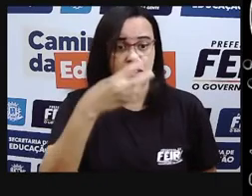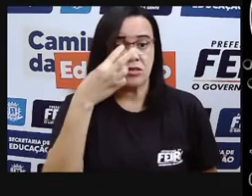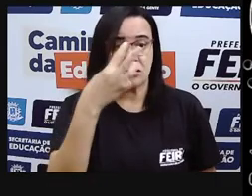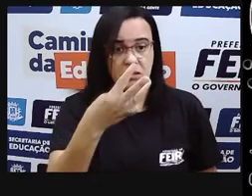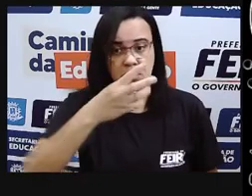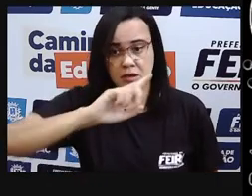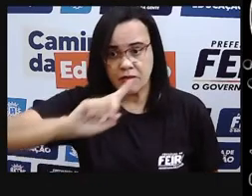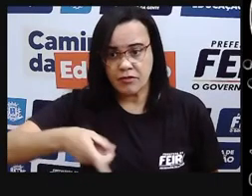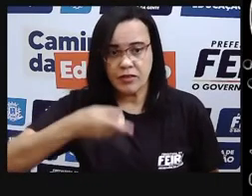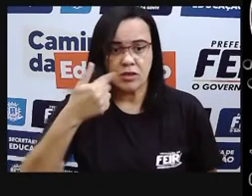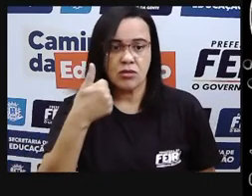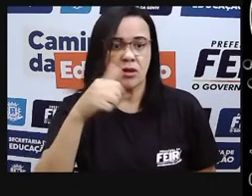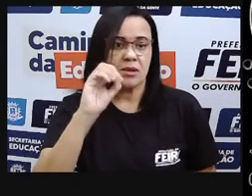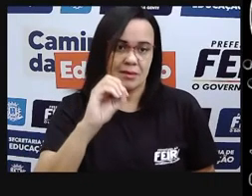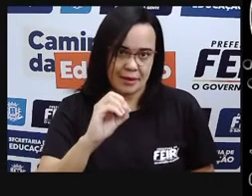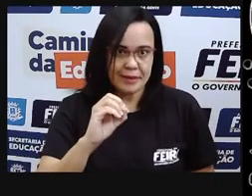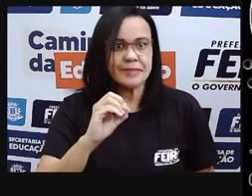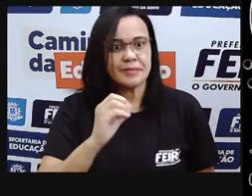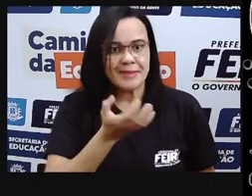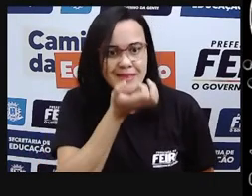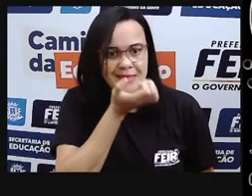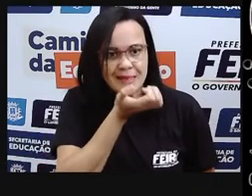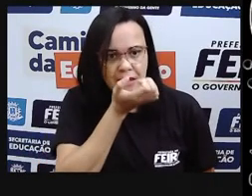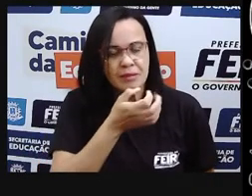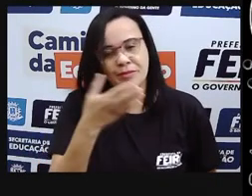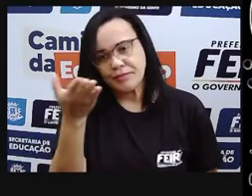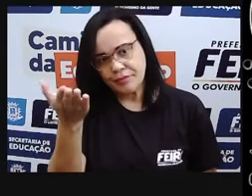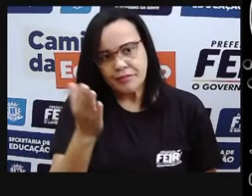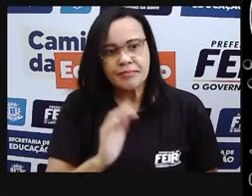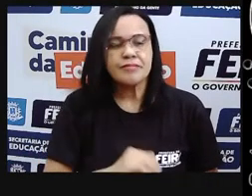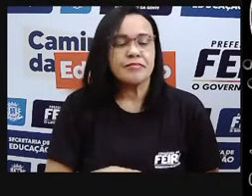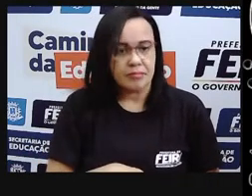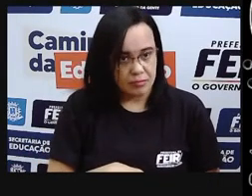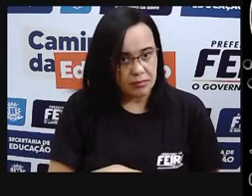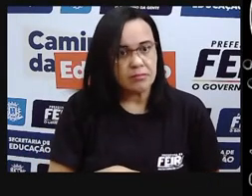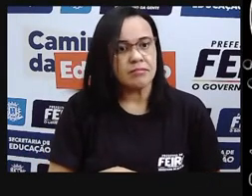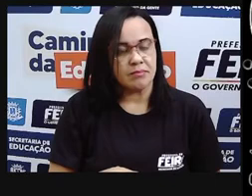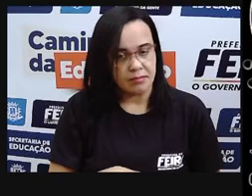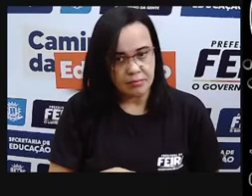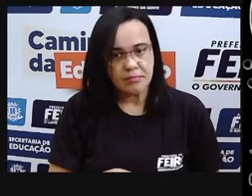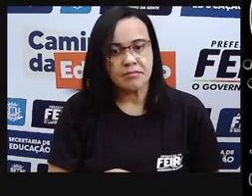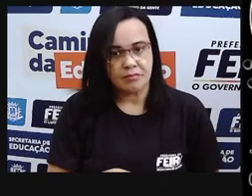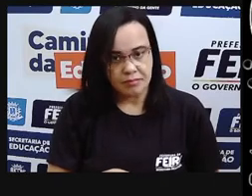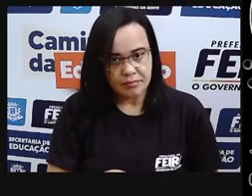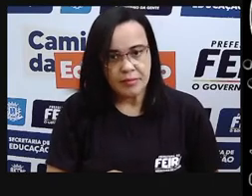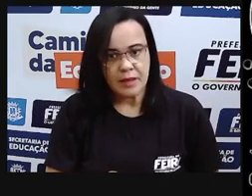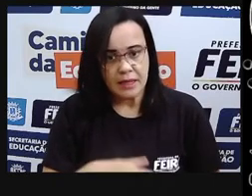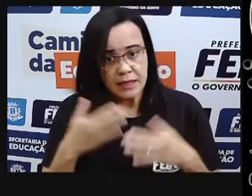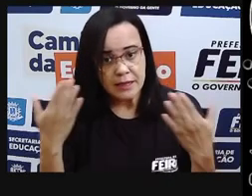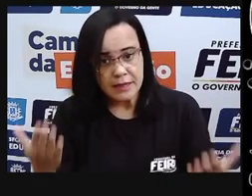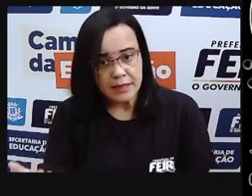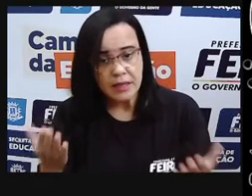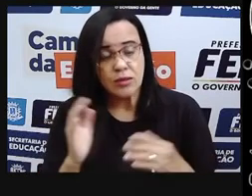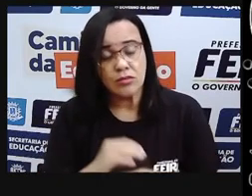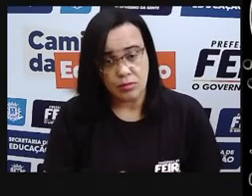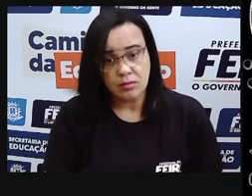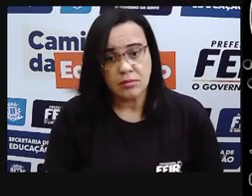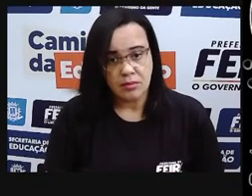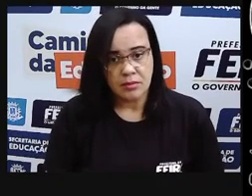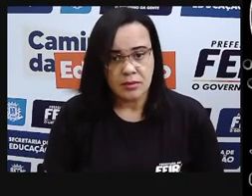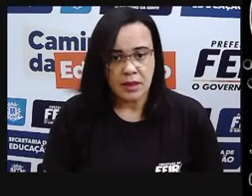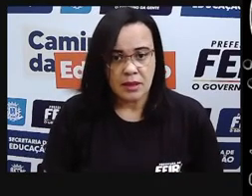para o chuveiro elétrico, não só para o chuveiro elétrico, né, para a geladeira, mas para ligar e acender